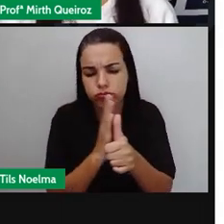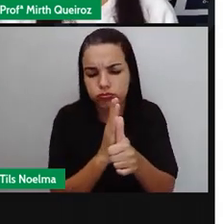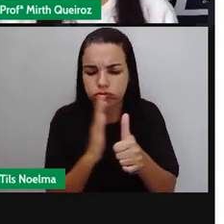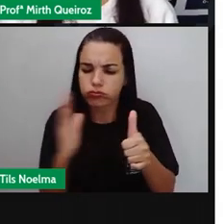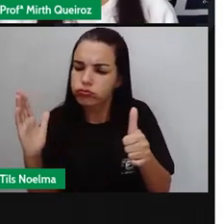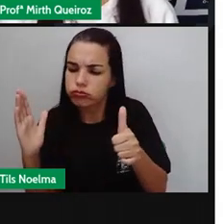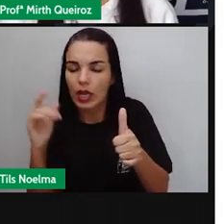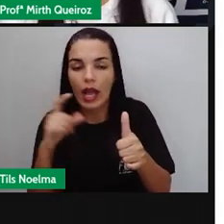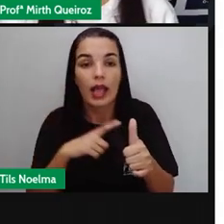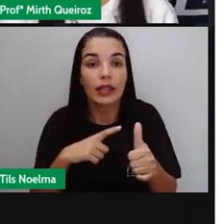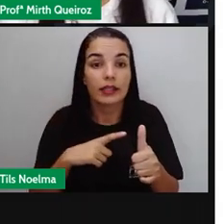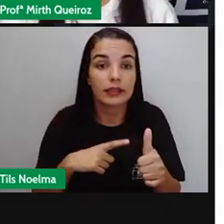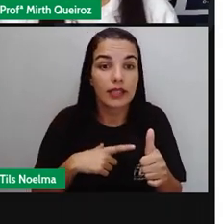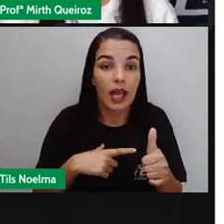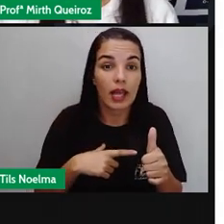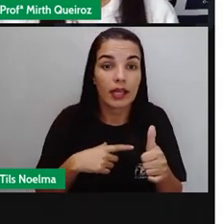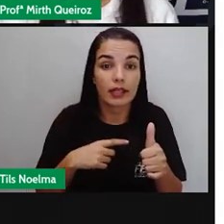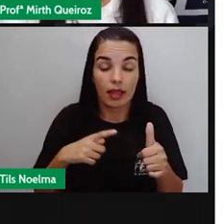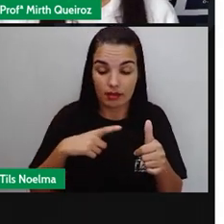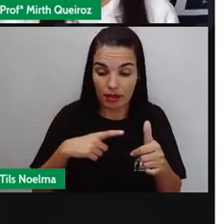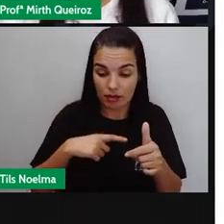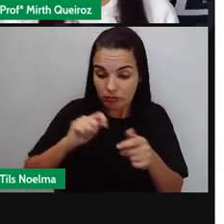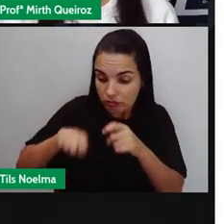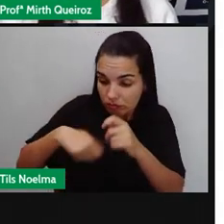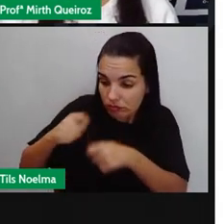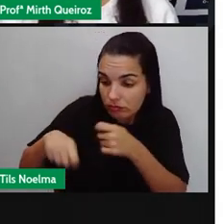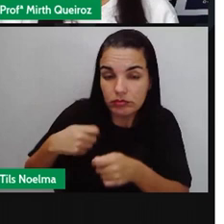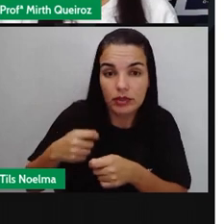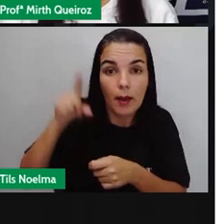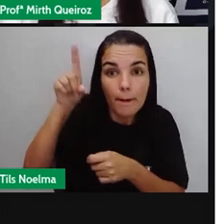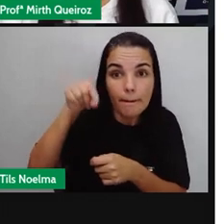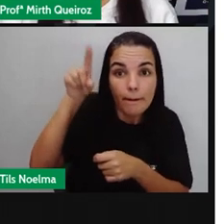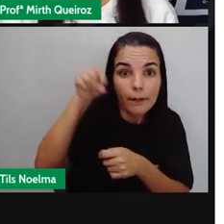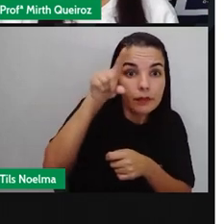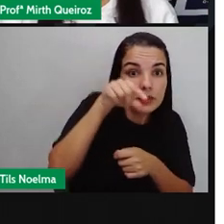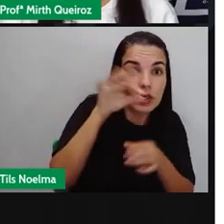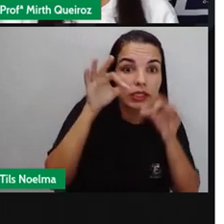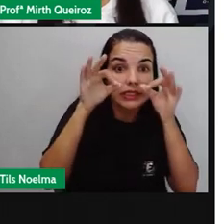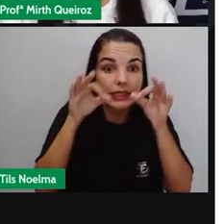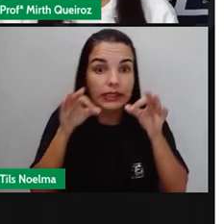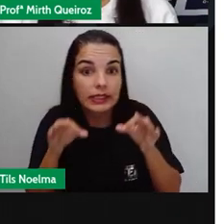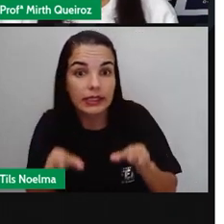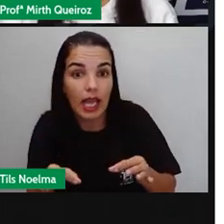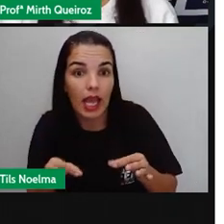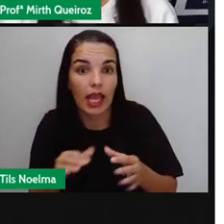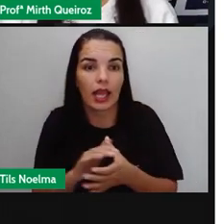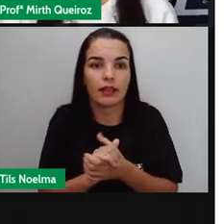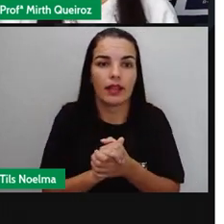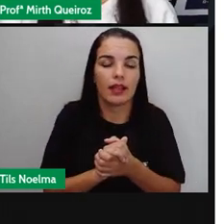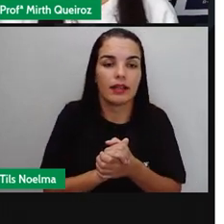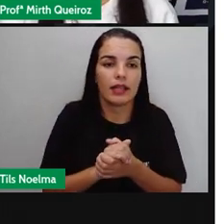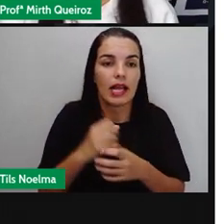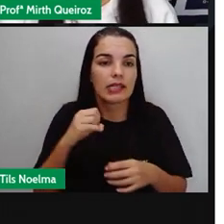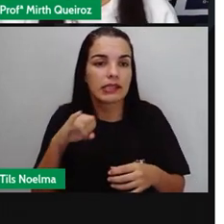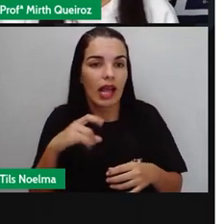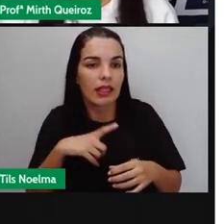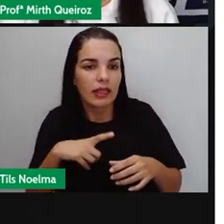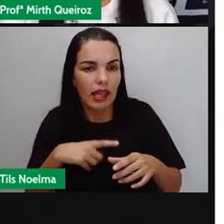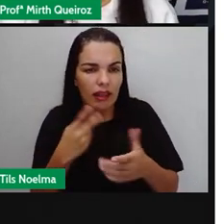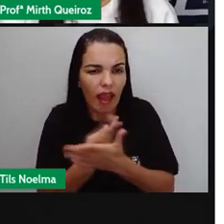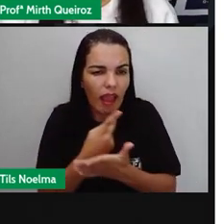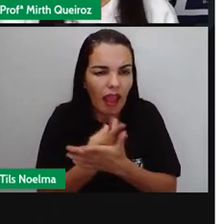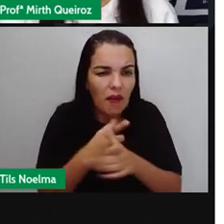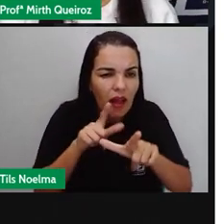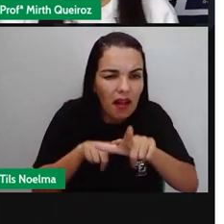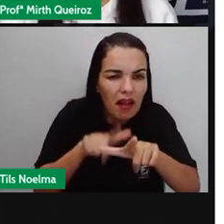Apresenta o uso adequado De sinais de pontuação Observem aí Se a pontuação Está utilizada De forma correta Apresenta erros